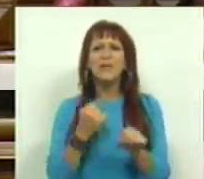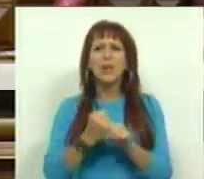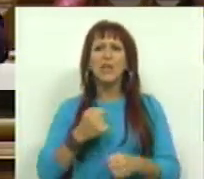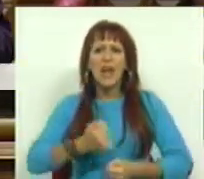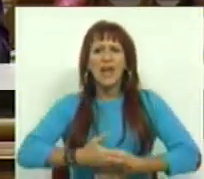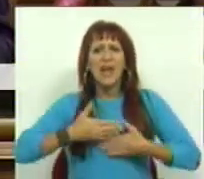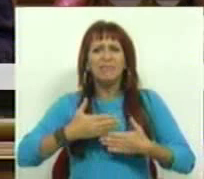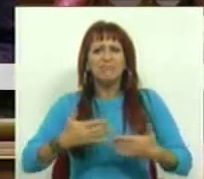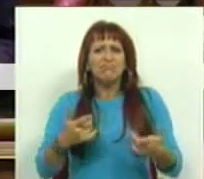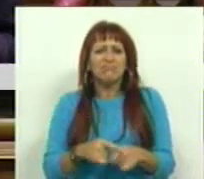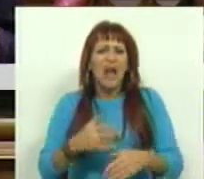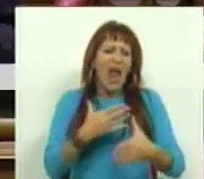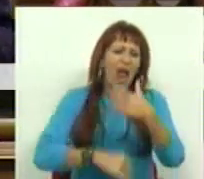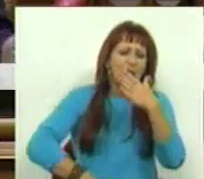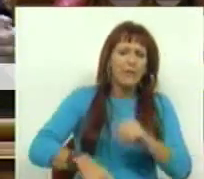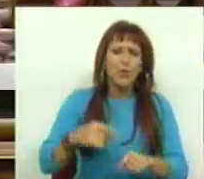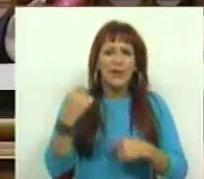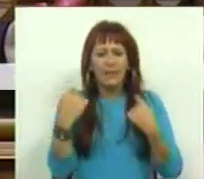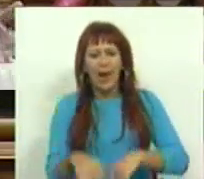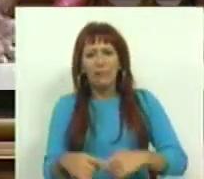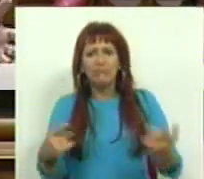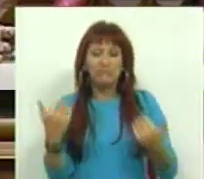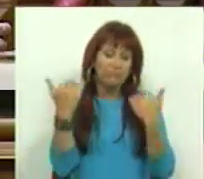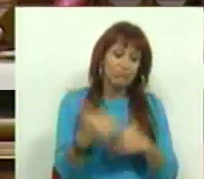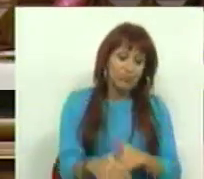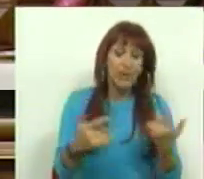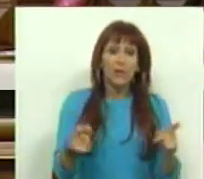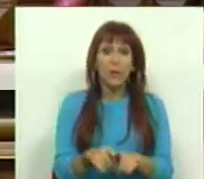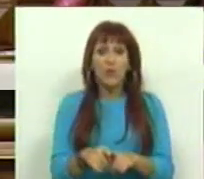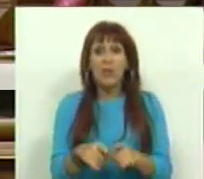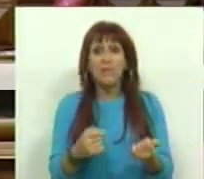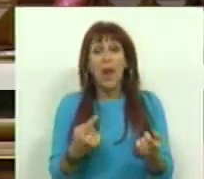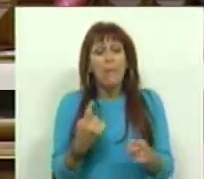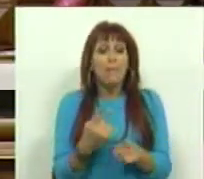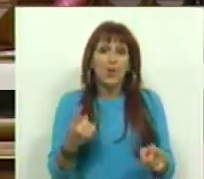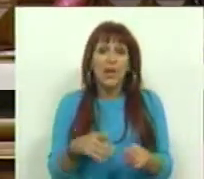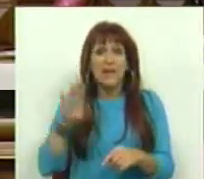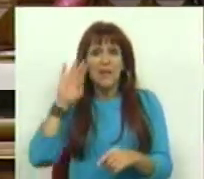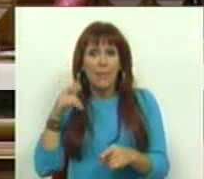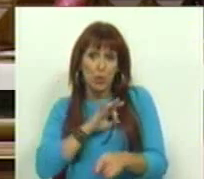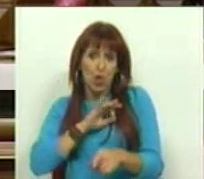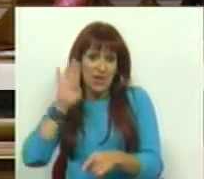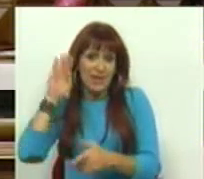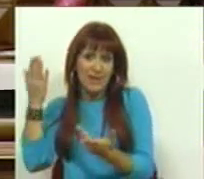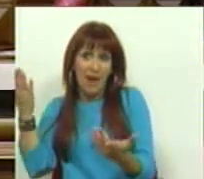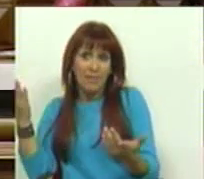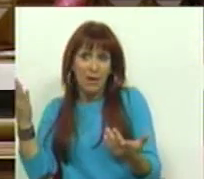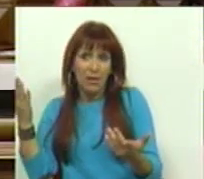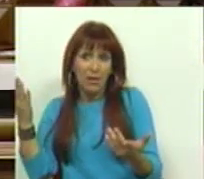da profissão de advogado tem aqui limitações impostas, mas é porque, como os senhores sabem,